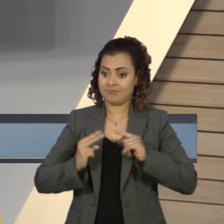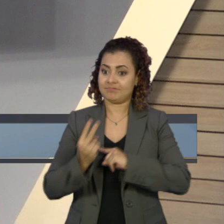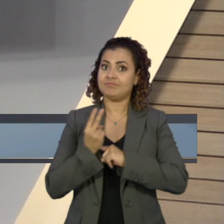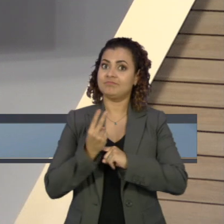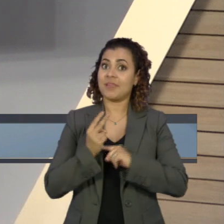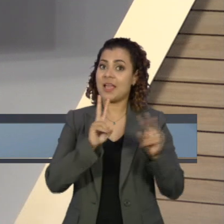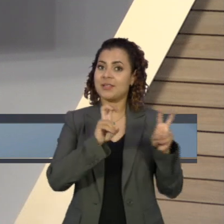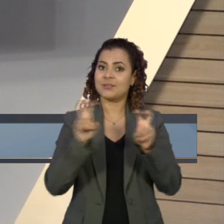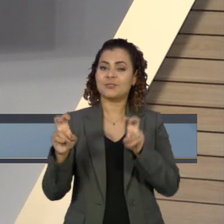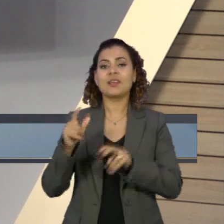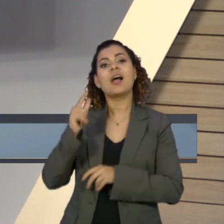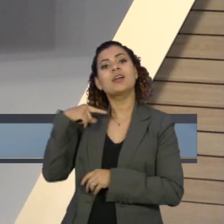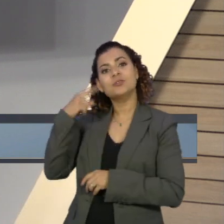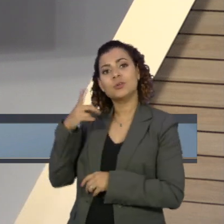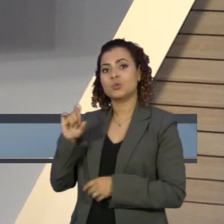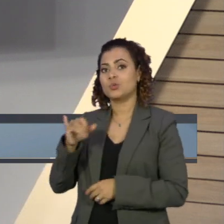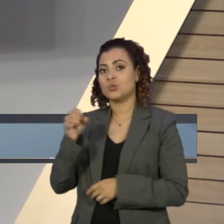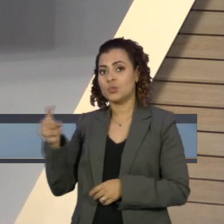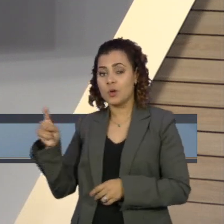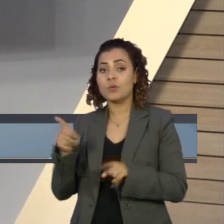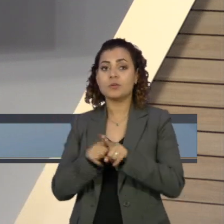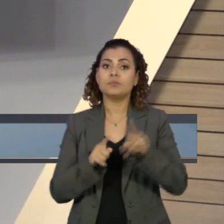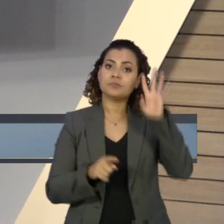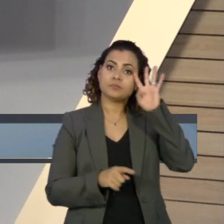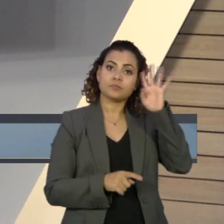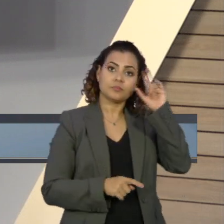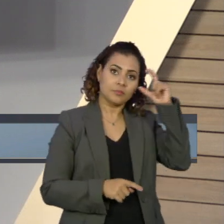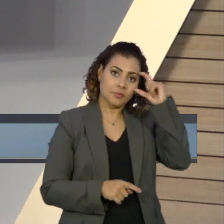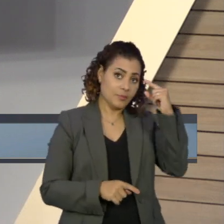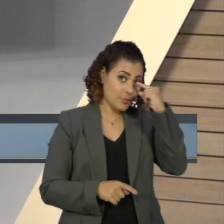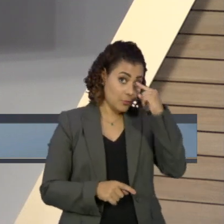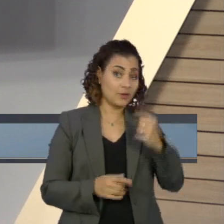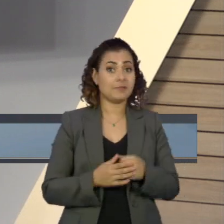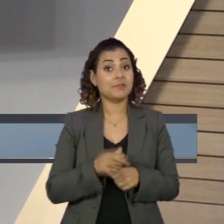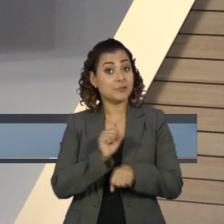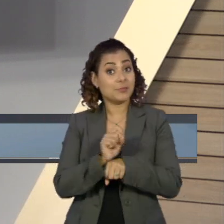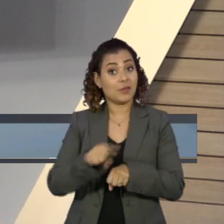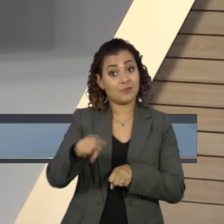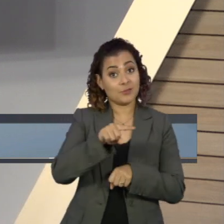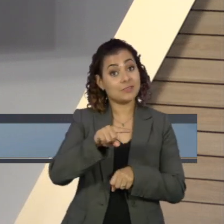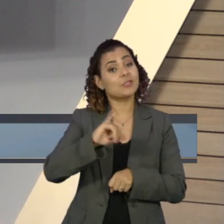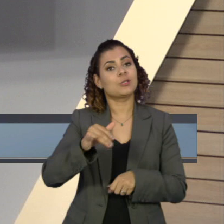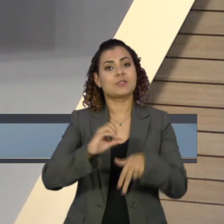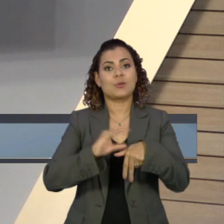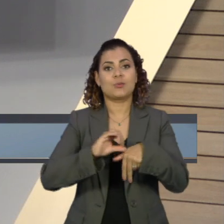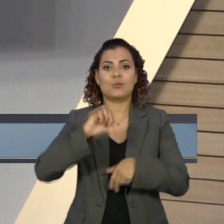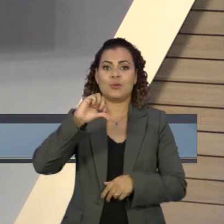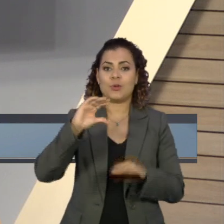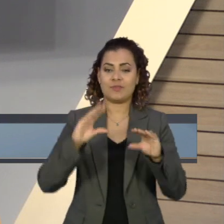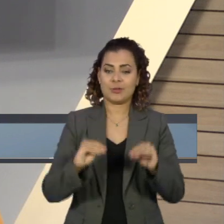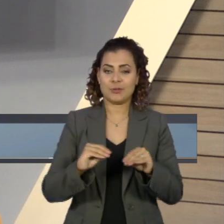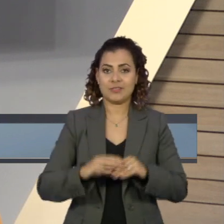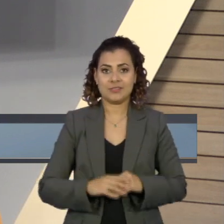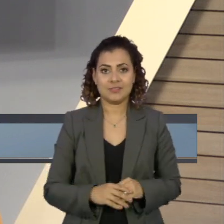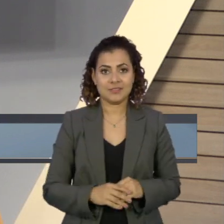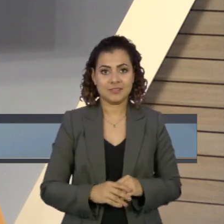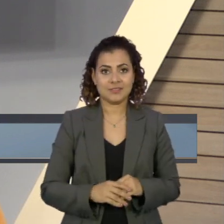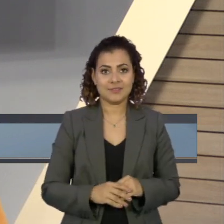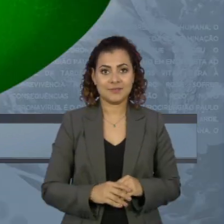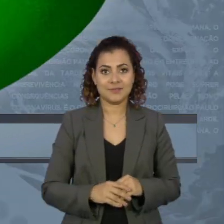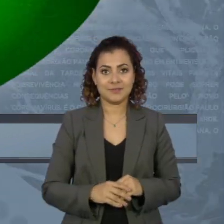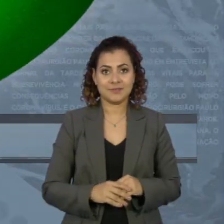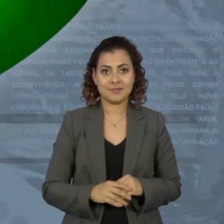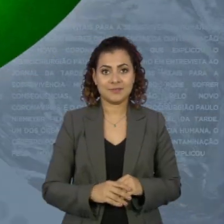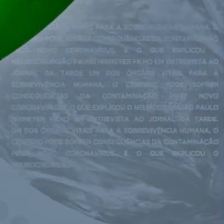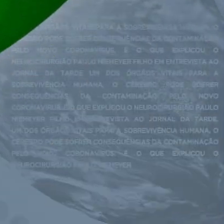Assuntos para o advogado João Santana e para o filósofo Luiz Felipe Pondé. A gente espera você aqui no Jornal da Cultura, às 9 da noite. Até já.